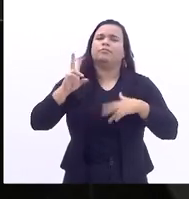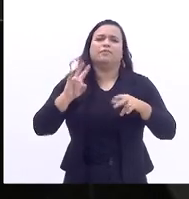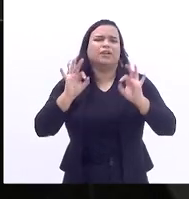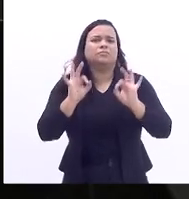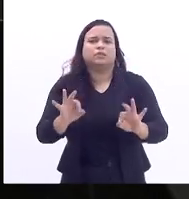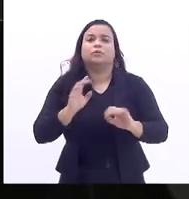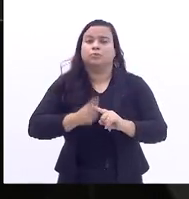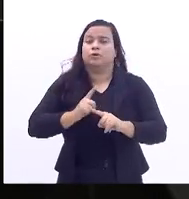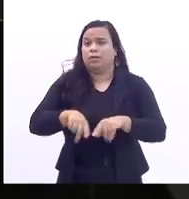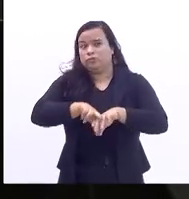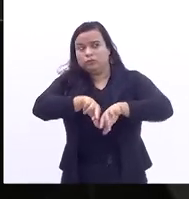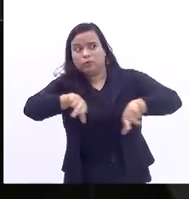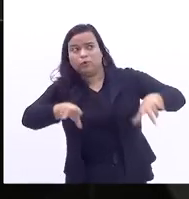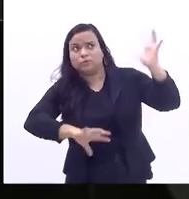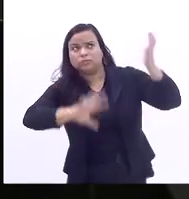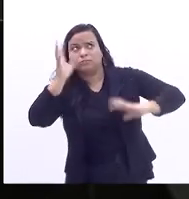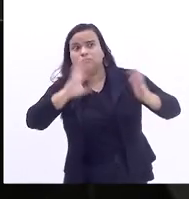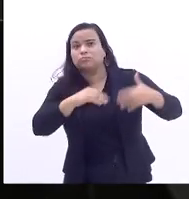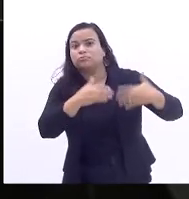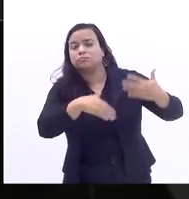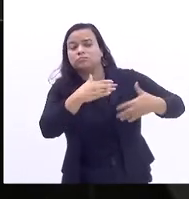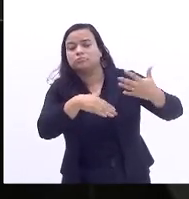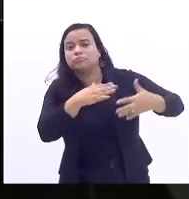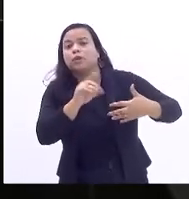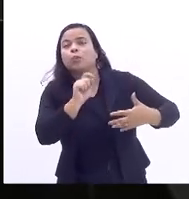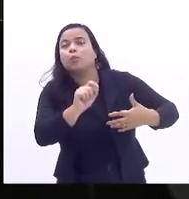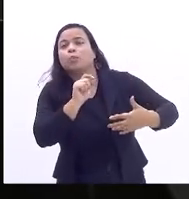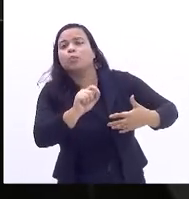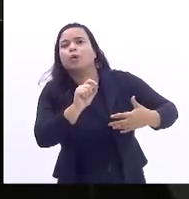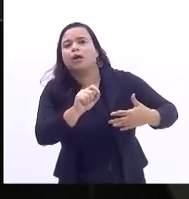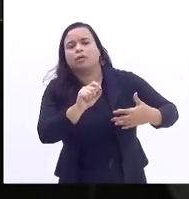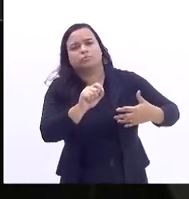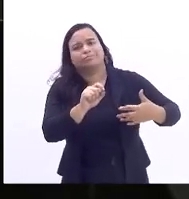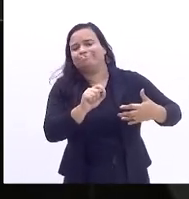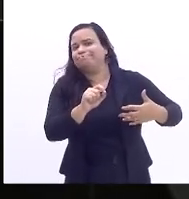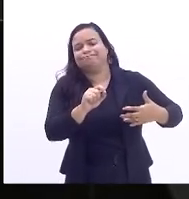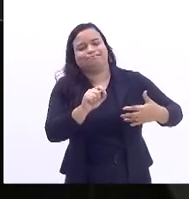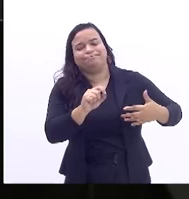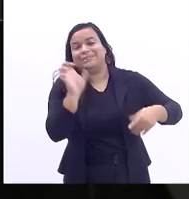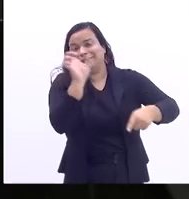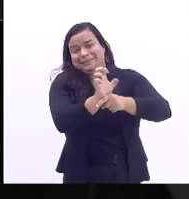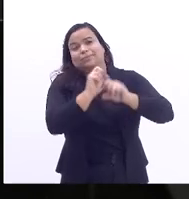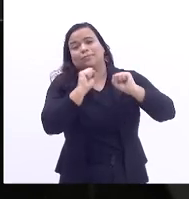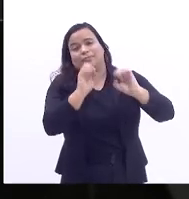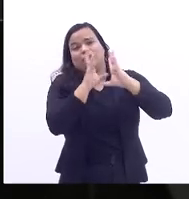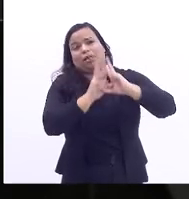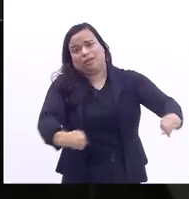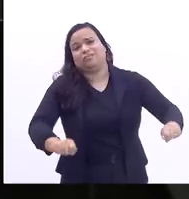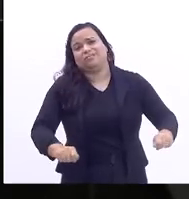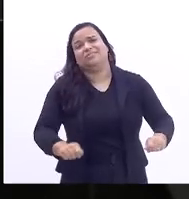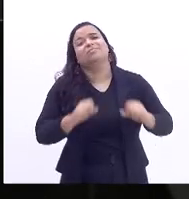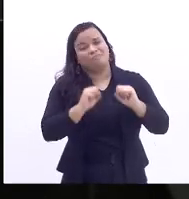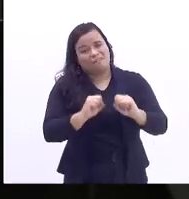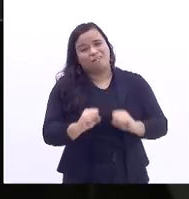do jeito que as coisas estão indo, daqui a pouco não tem nem mais Estado. E aí,